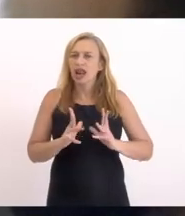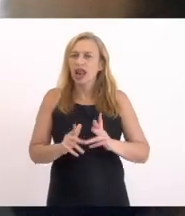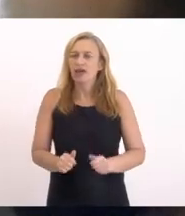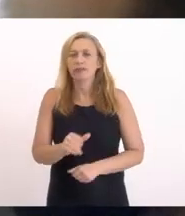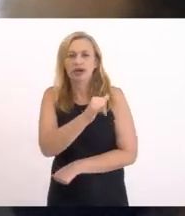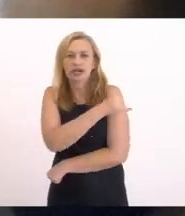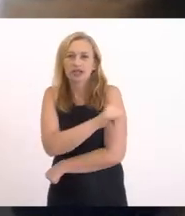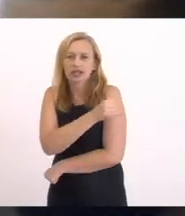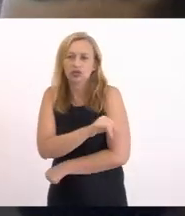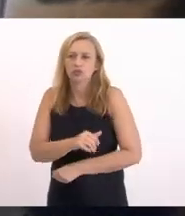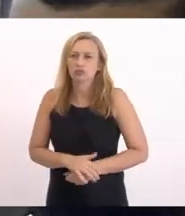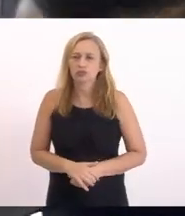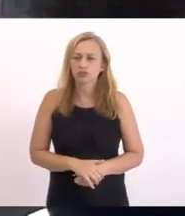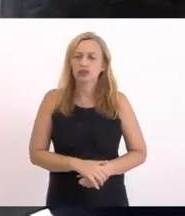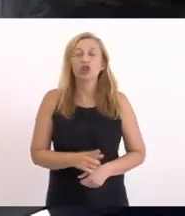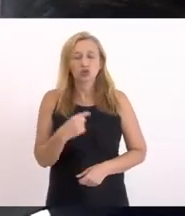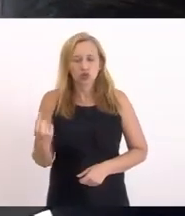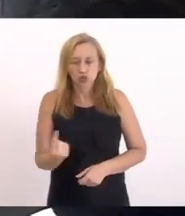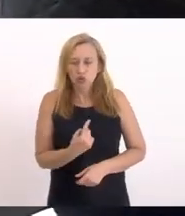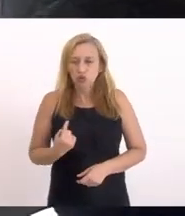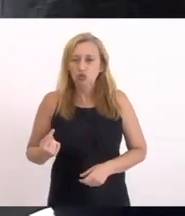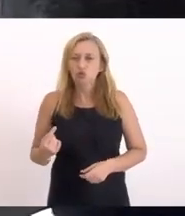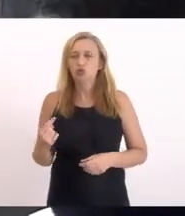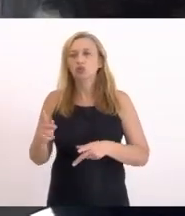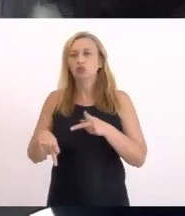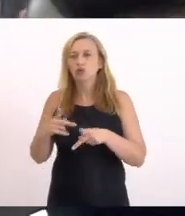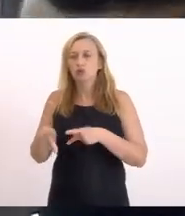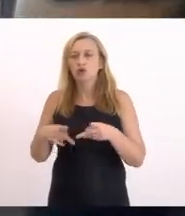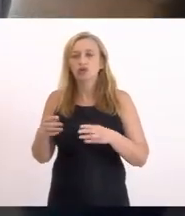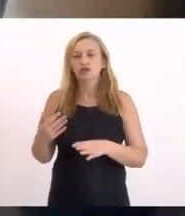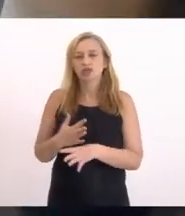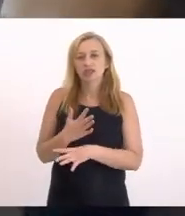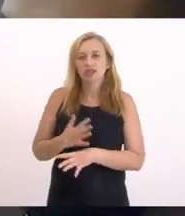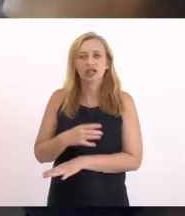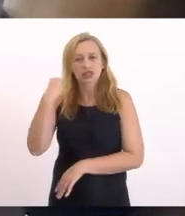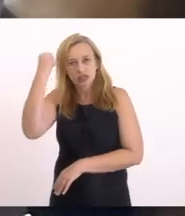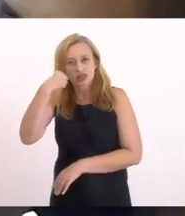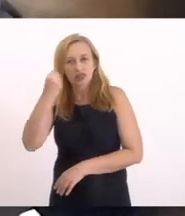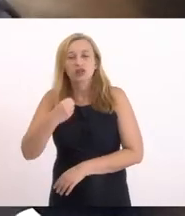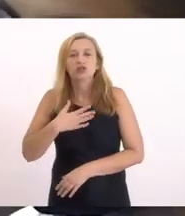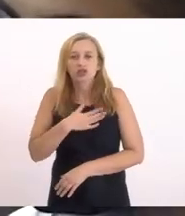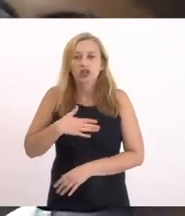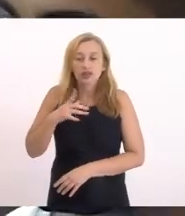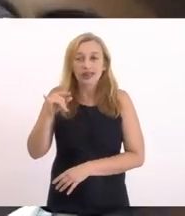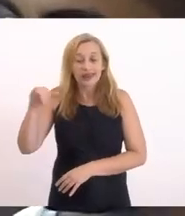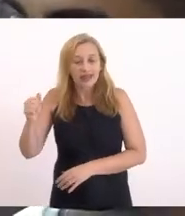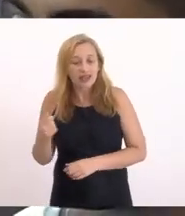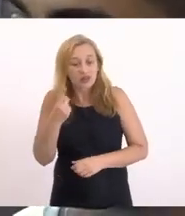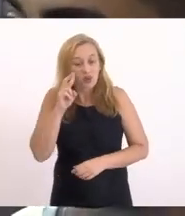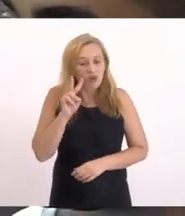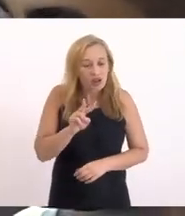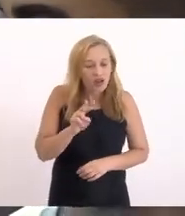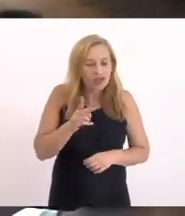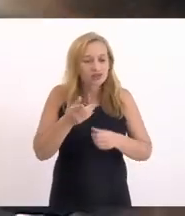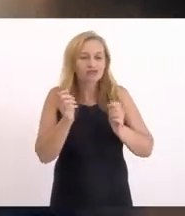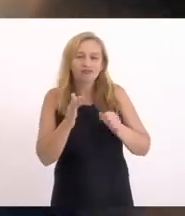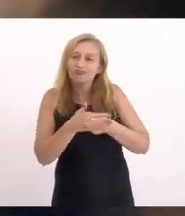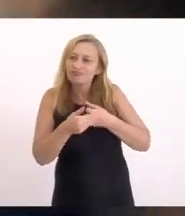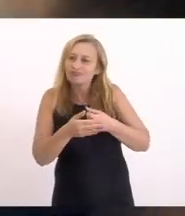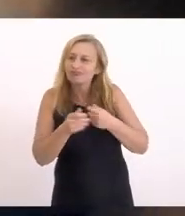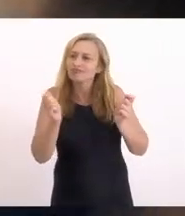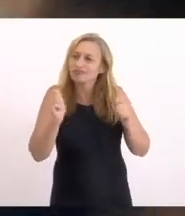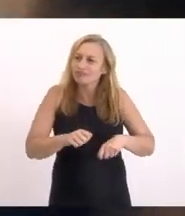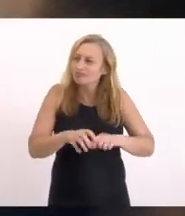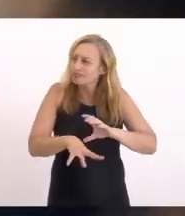Então nós Como população Da cidade de Saquarema Gostaríamos muito Que o INEA Olhasse com muito carinho A possibilidade De